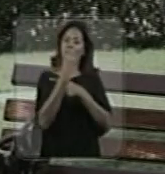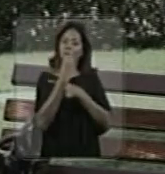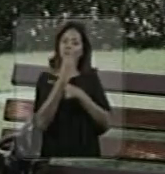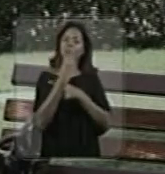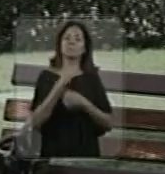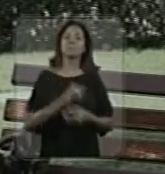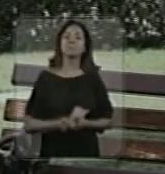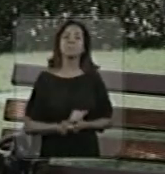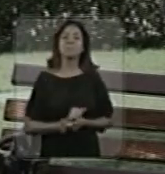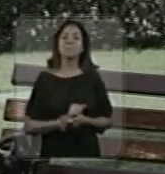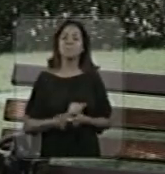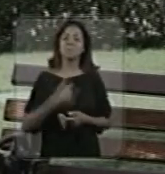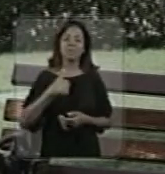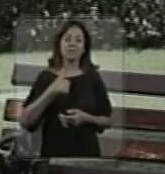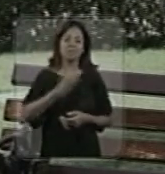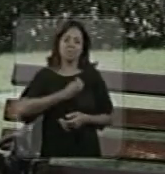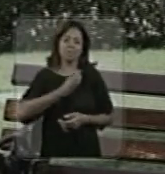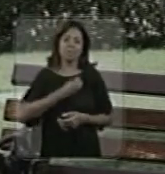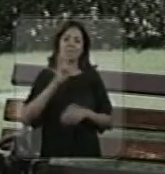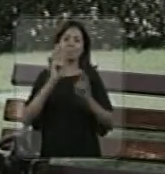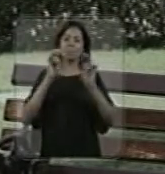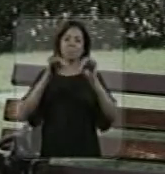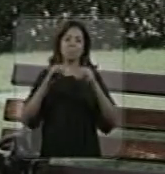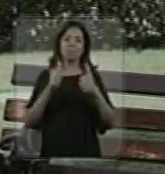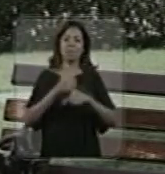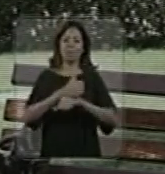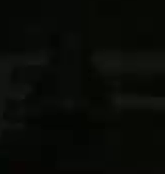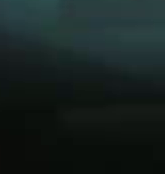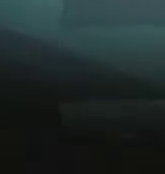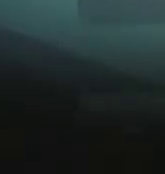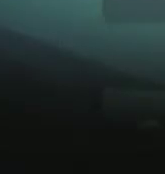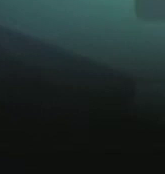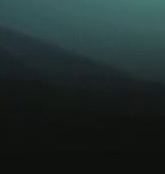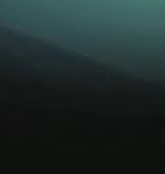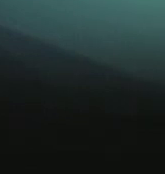cuidar, cuidar do outro, cuidar do outra. Assim a gente vive melhor.